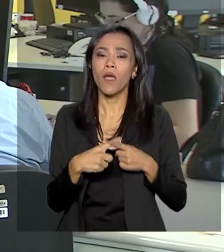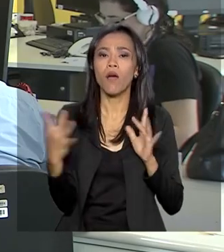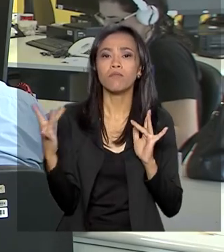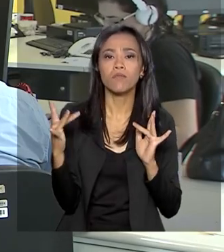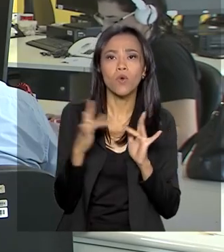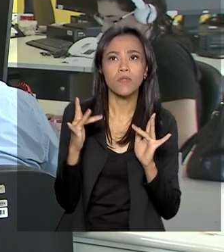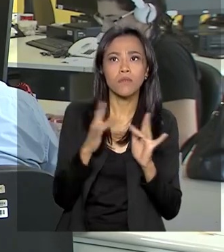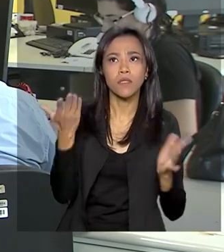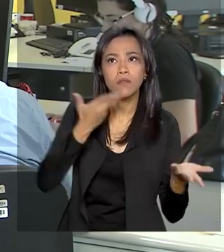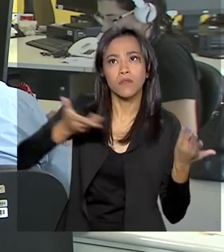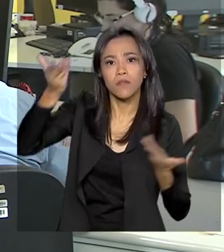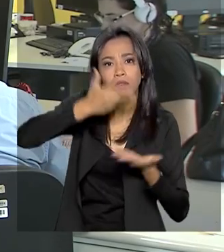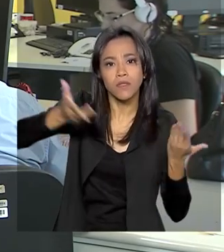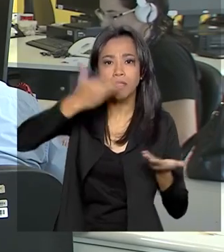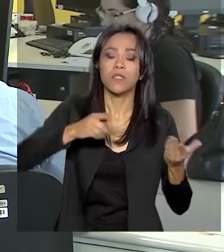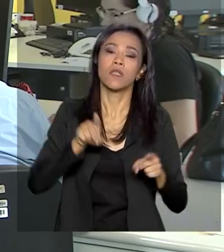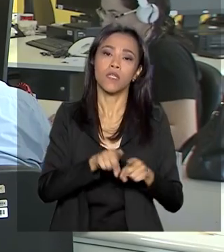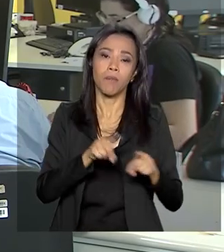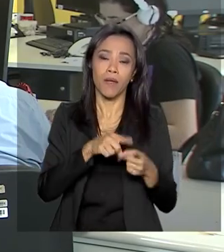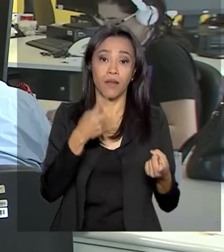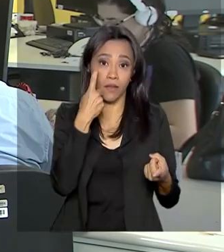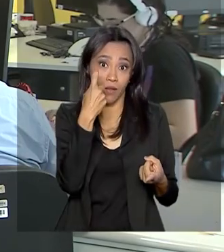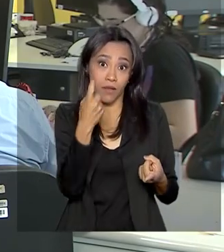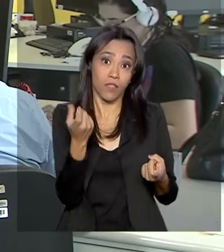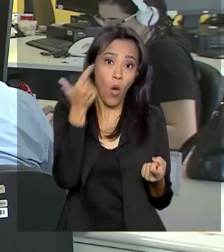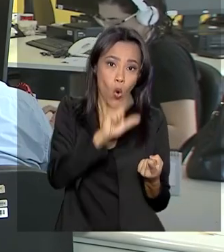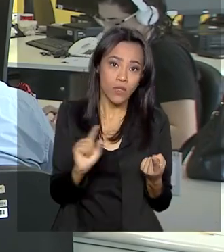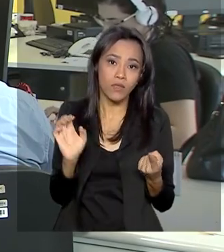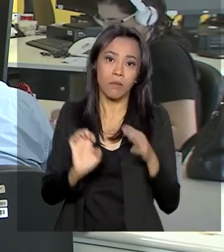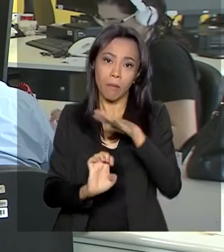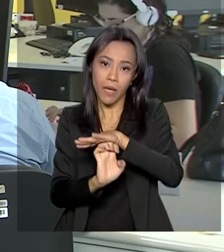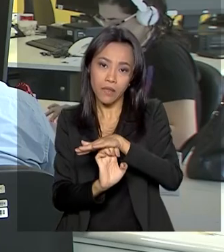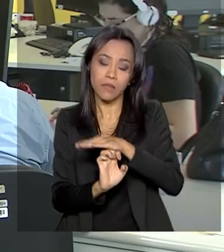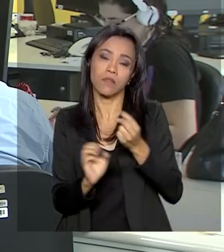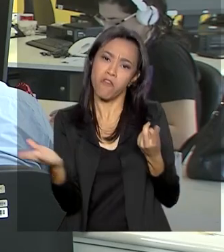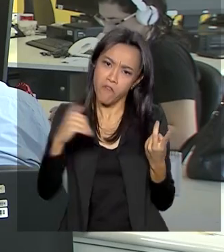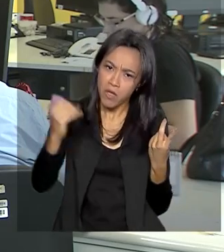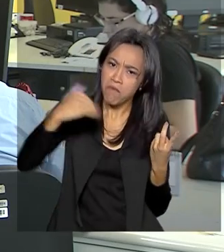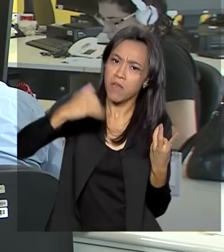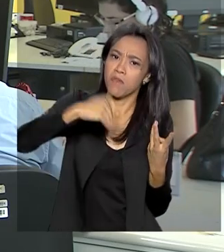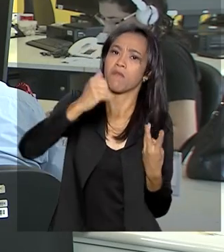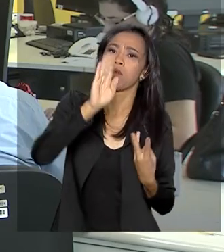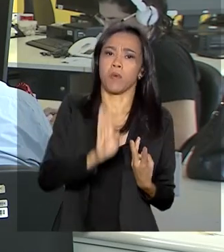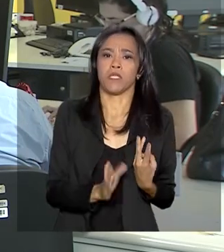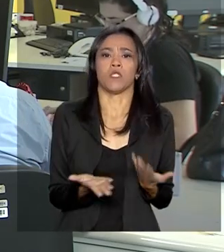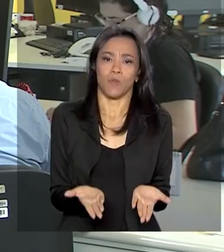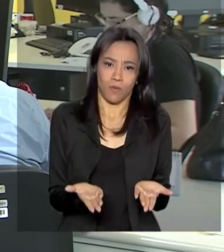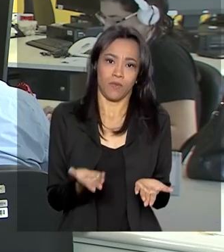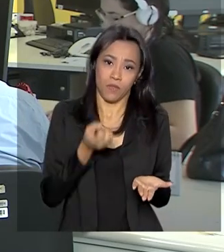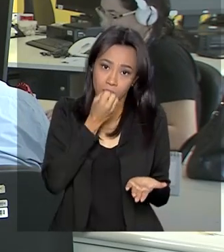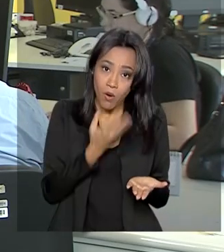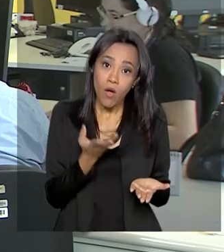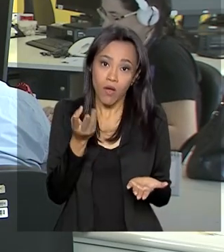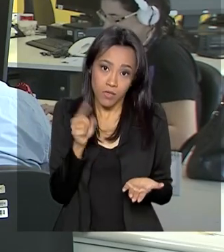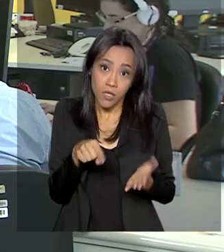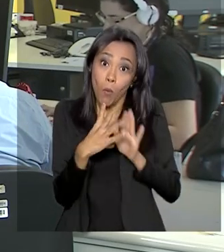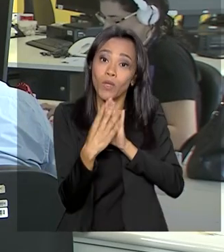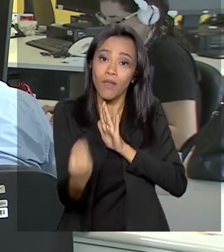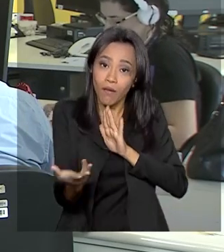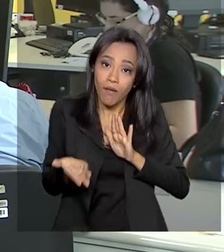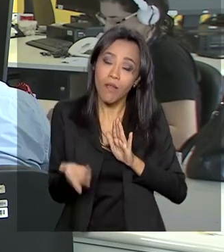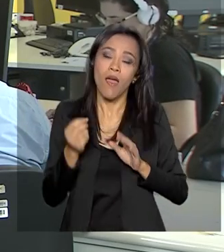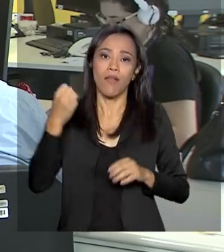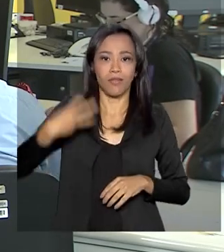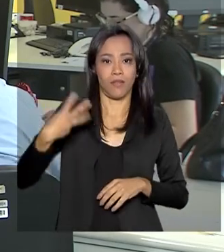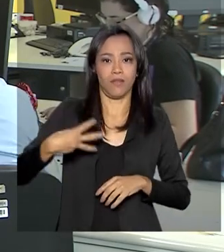aérea e para impulsionar o interesse de empresas estrangeiras a operar no mercado brasileiro. A Flybond vai ser a terceira